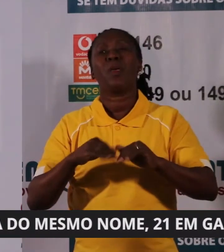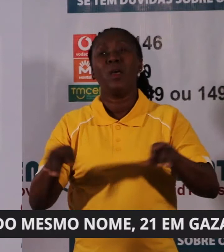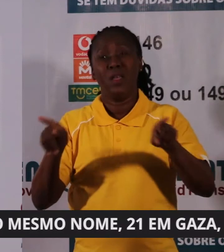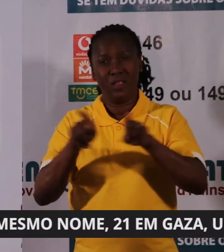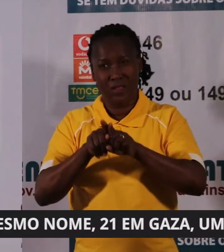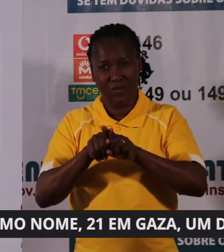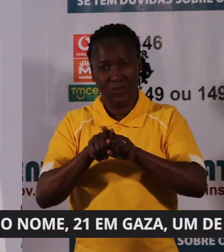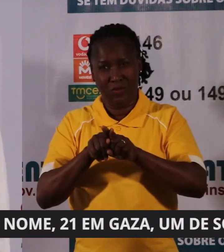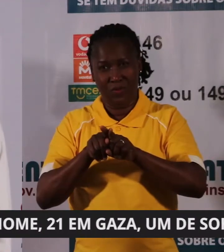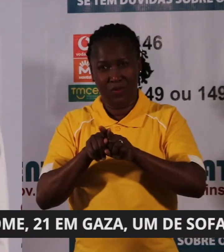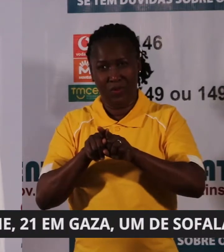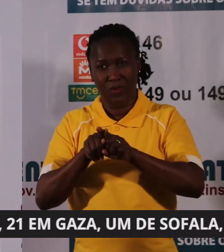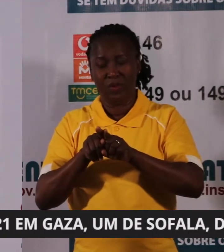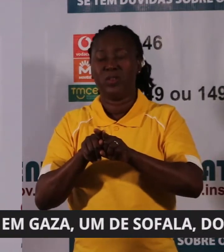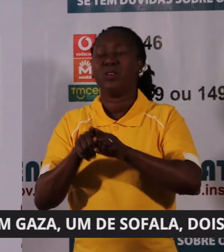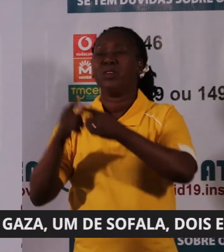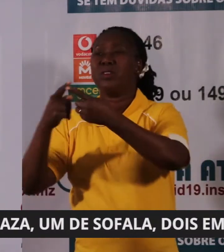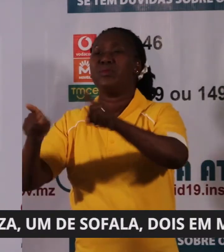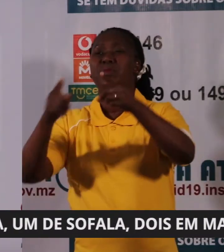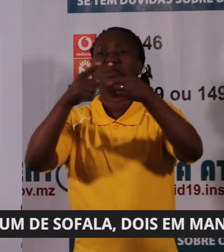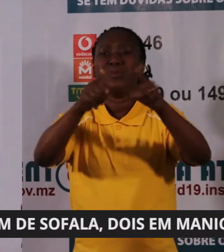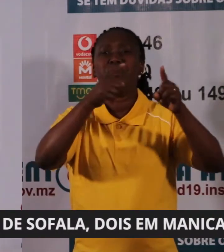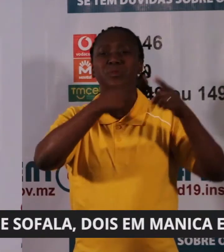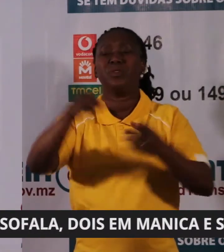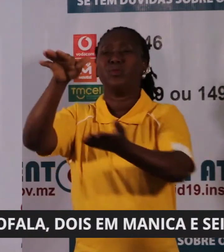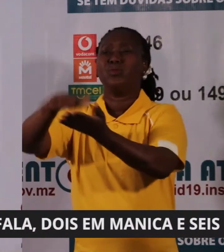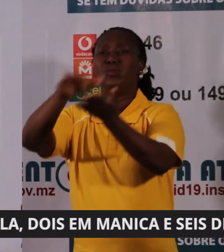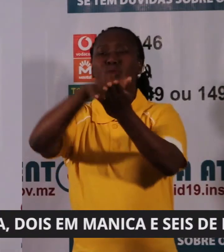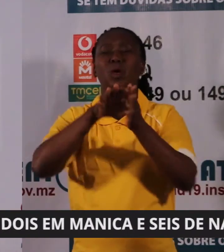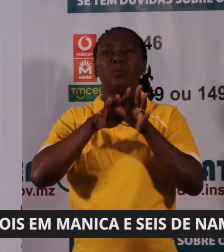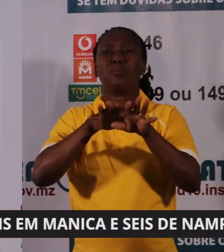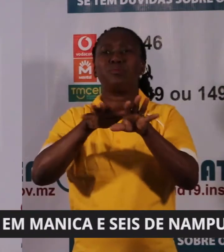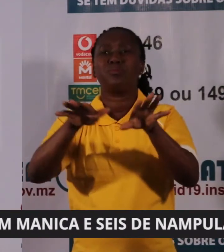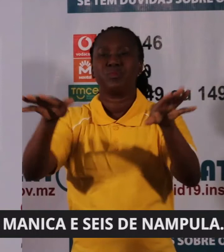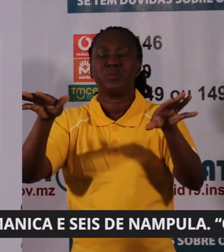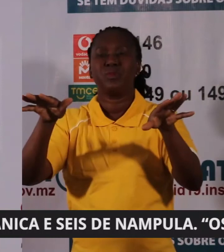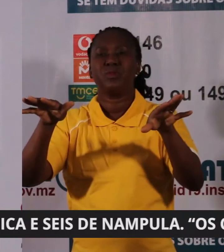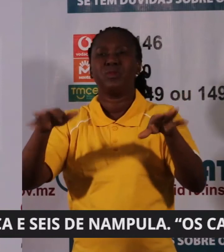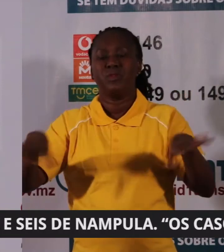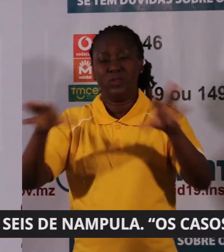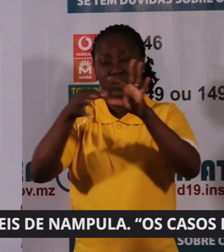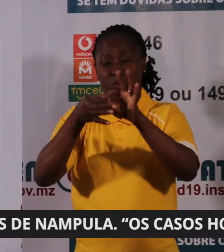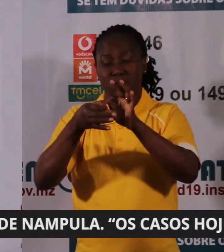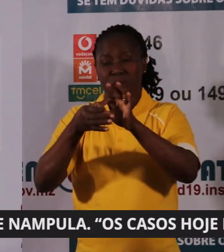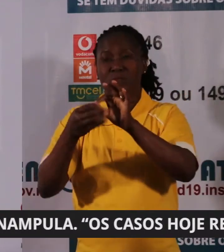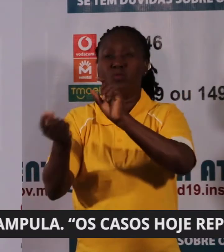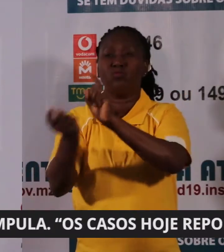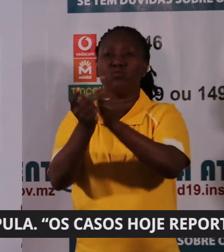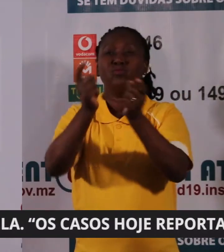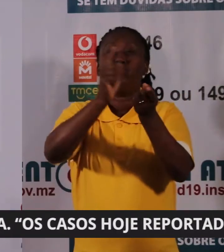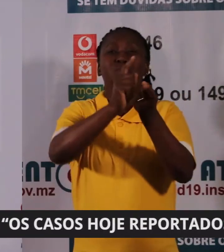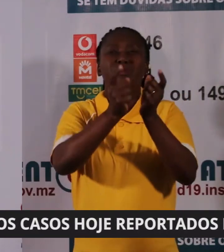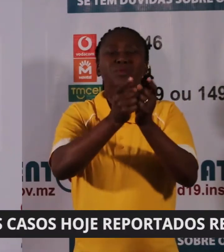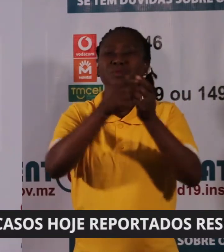dispersão geográfica dos casos de Covid-19, associada à cadeia de transmissão não